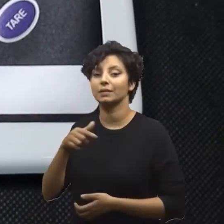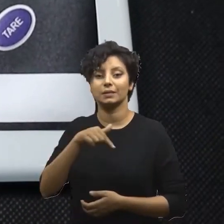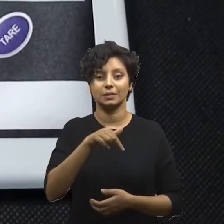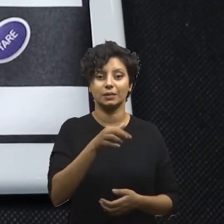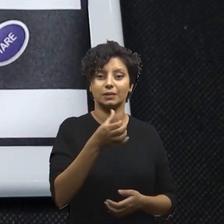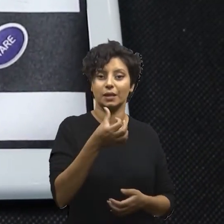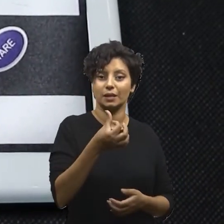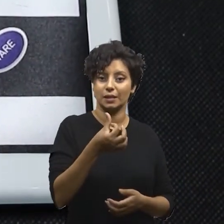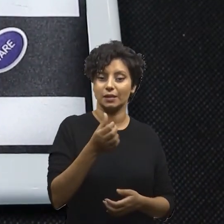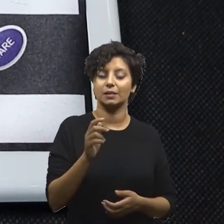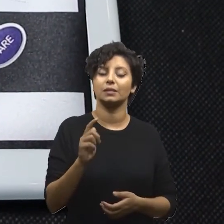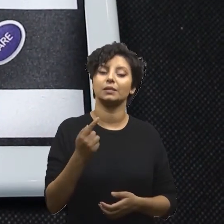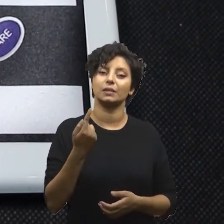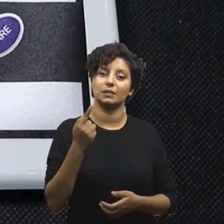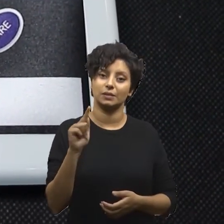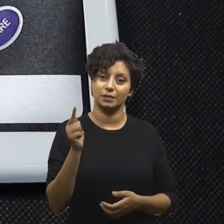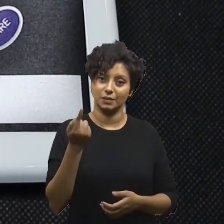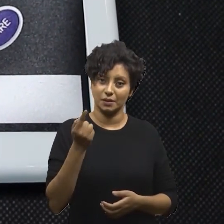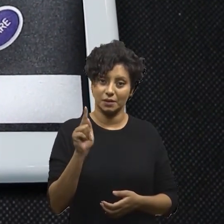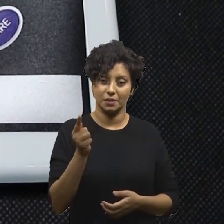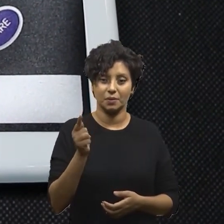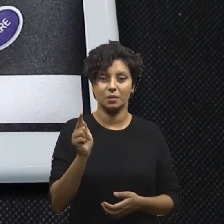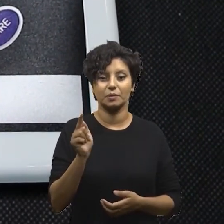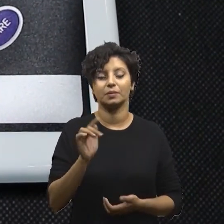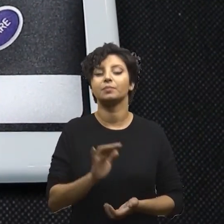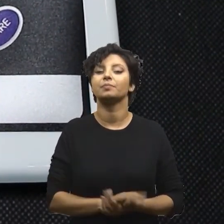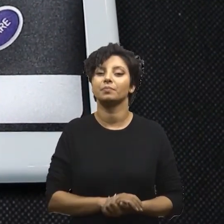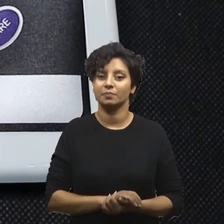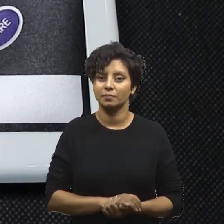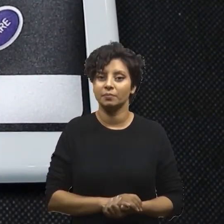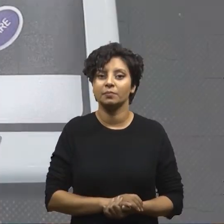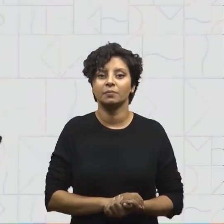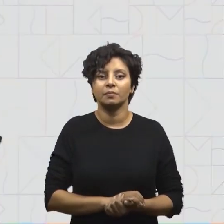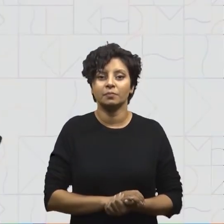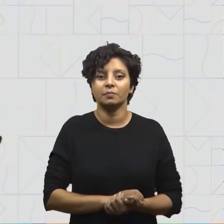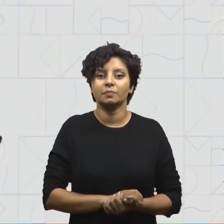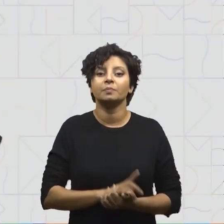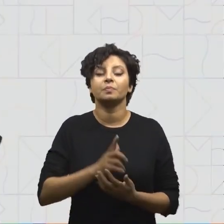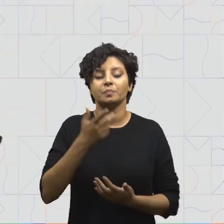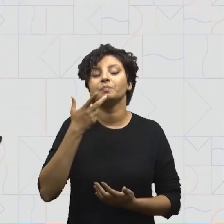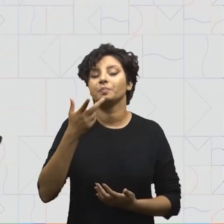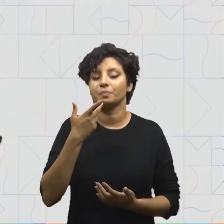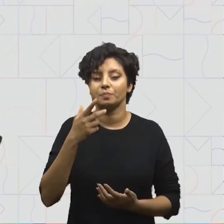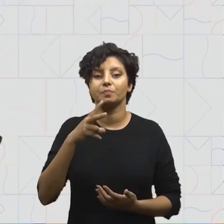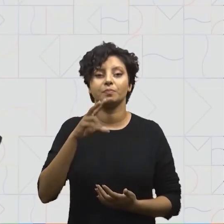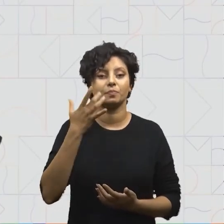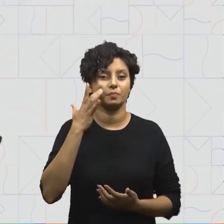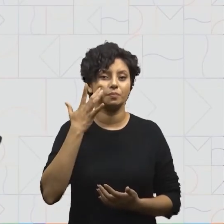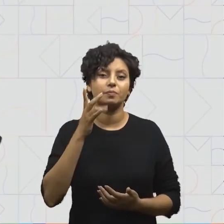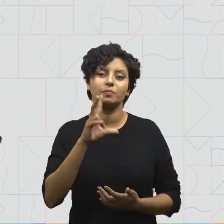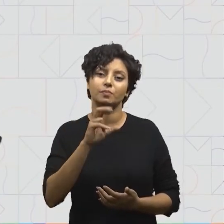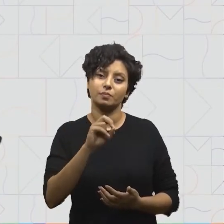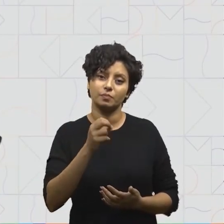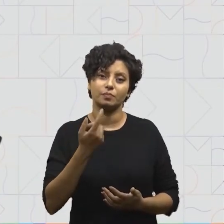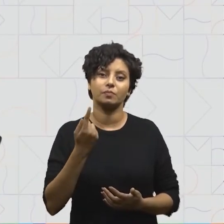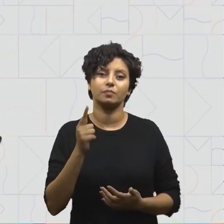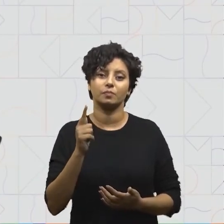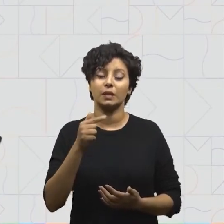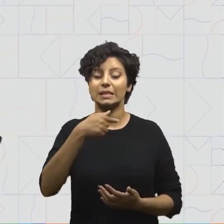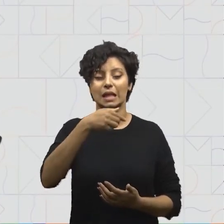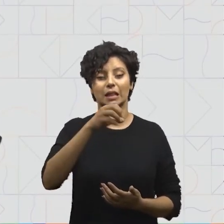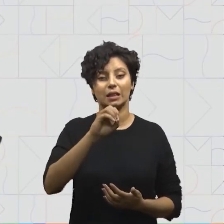pesa 76 gramas. E eu disse que ele pesava